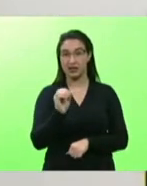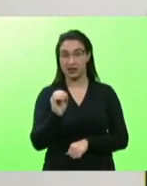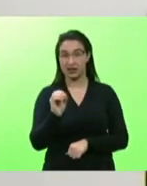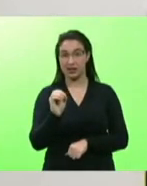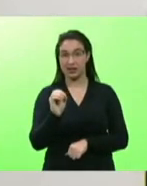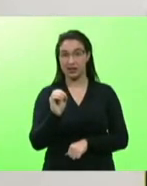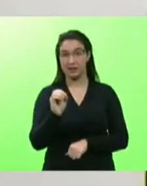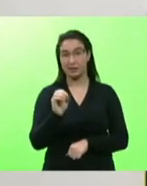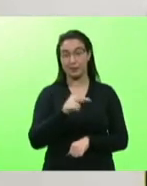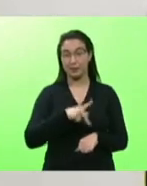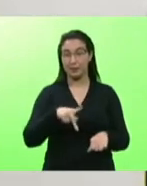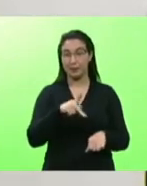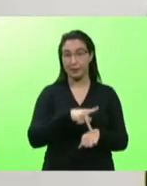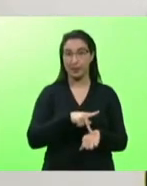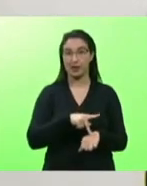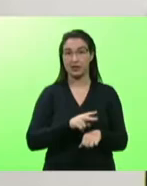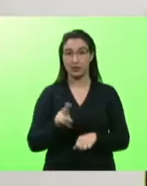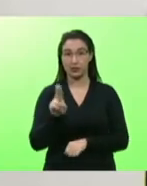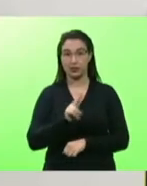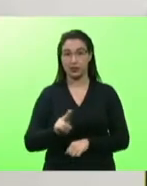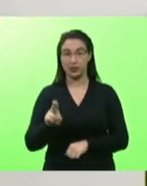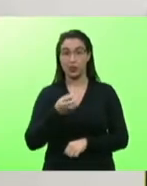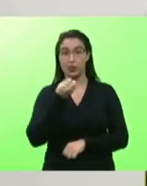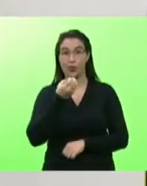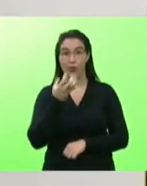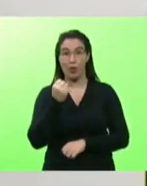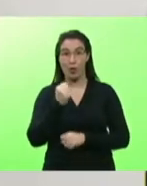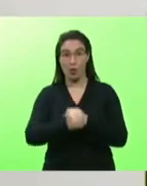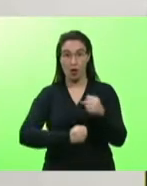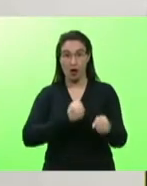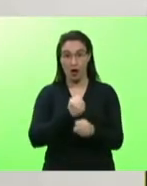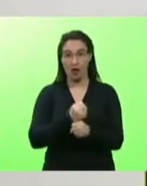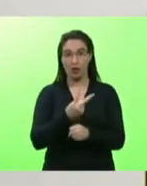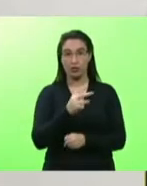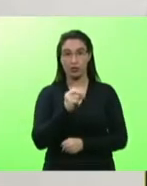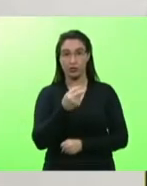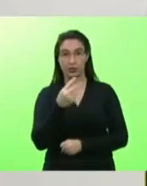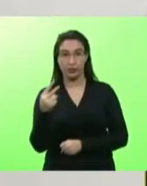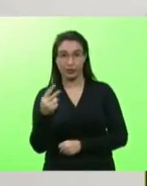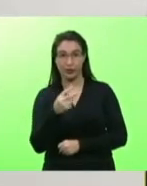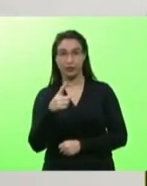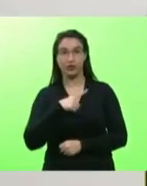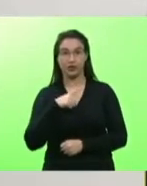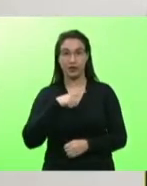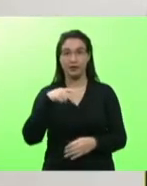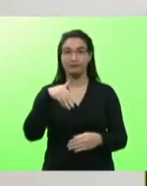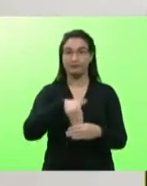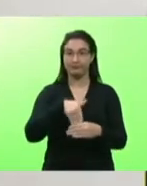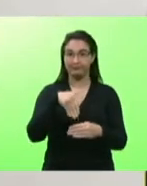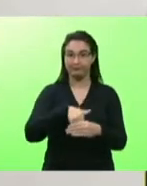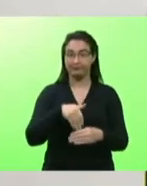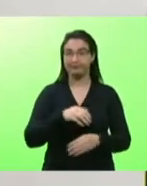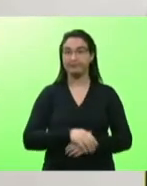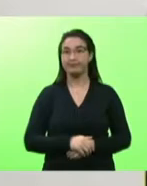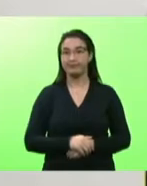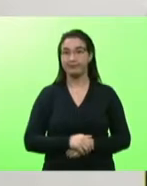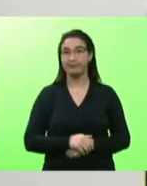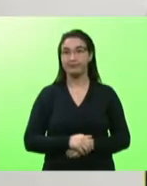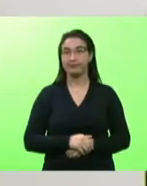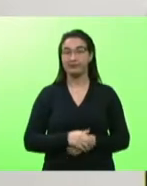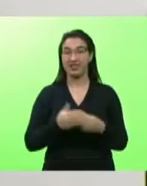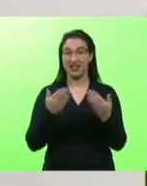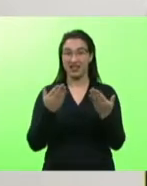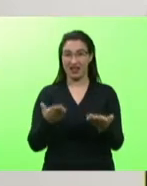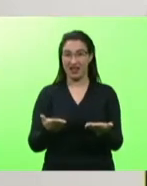Ainda bem que no ano que vem tem eleições. O mito agora vira uma decepção.